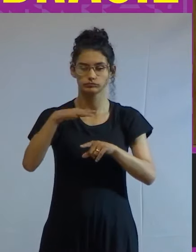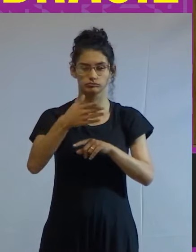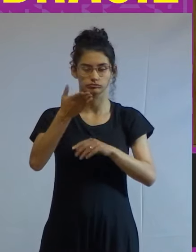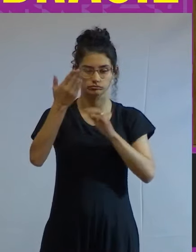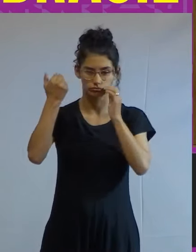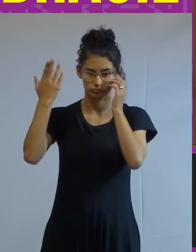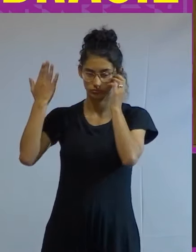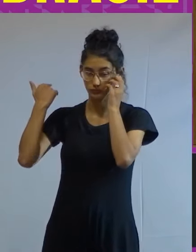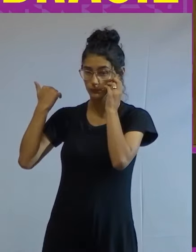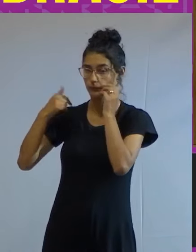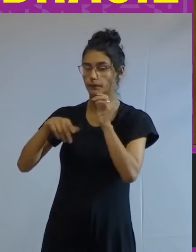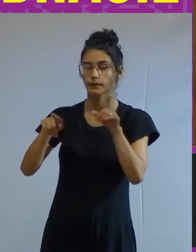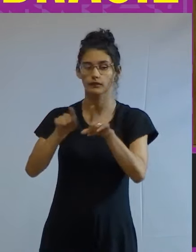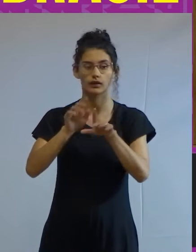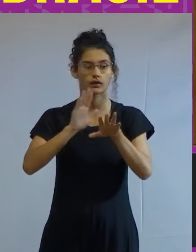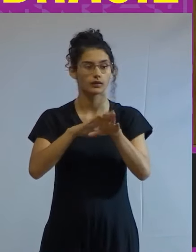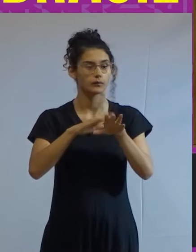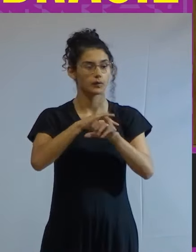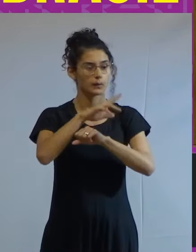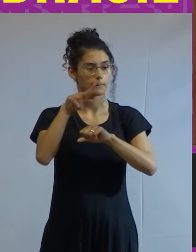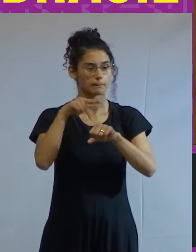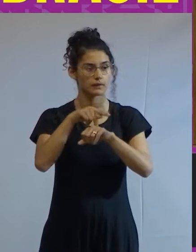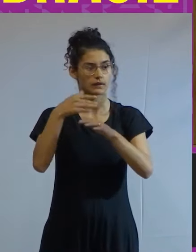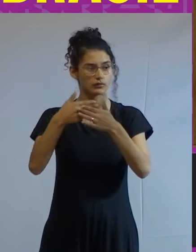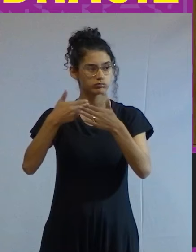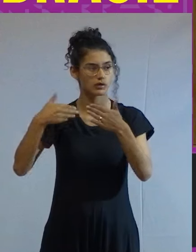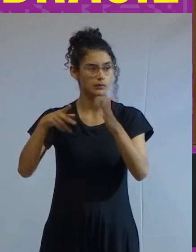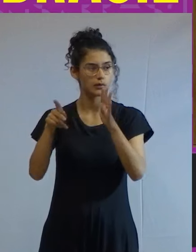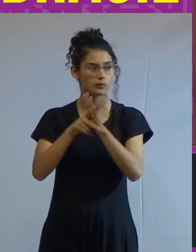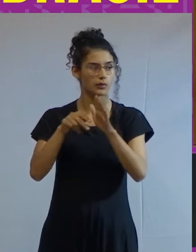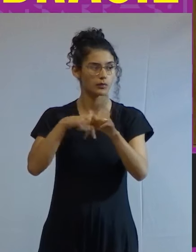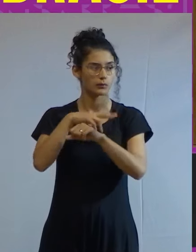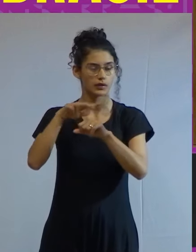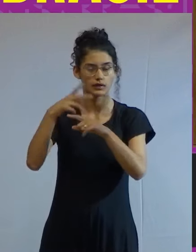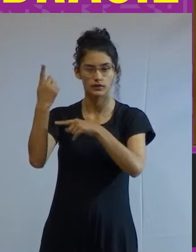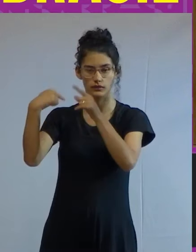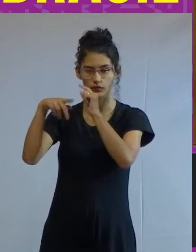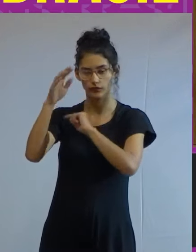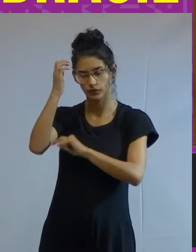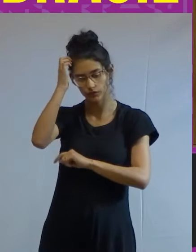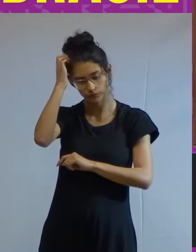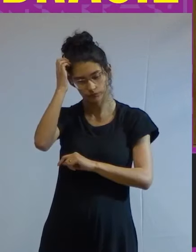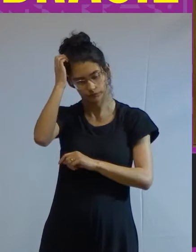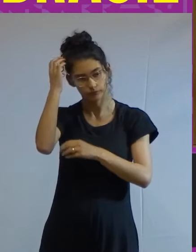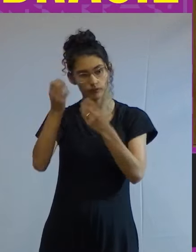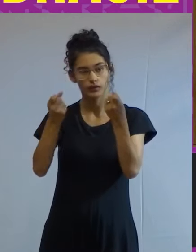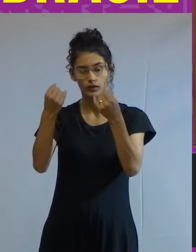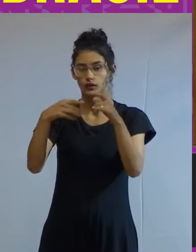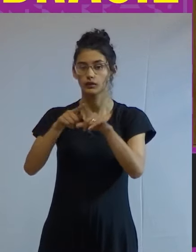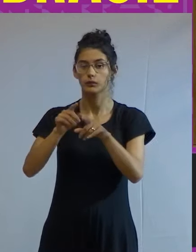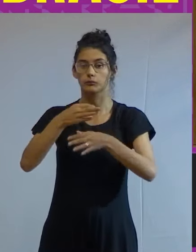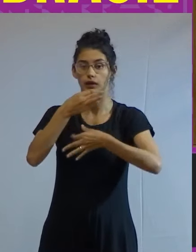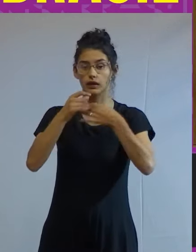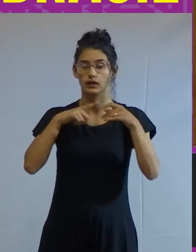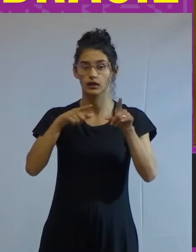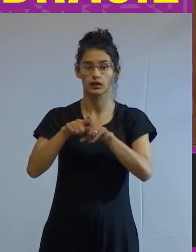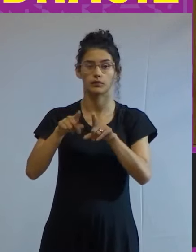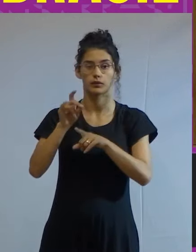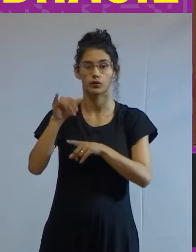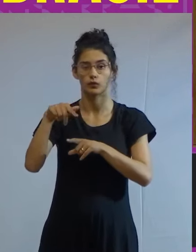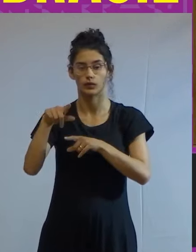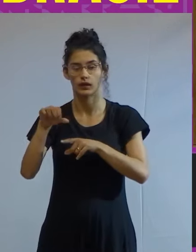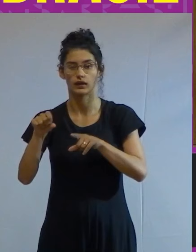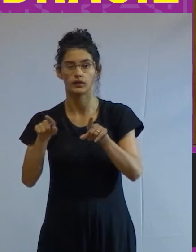passado que contrapunham o país atrasado ao país desenvolvido como adiantado pela crítica à razão dualista